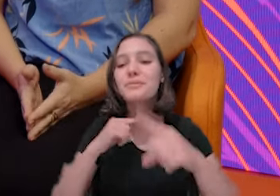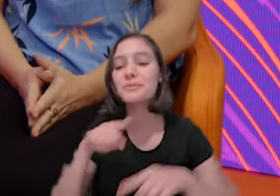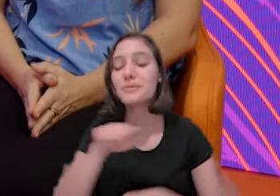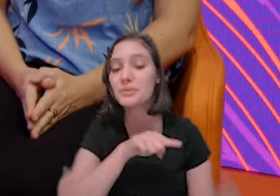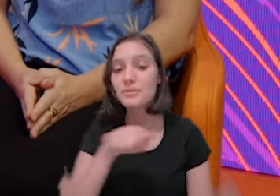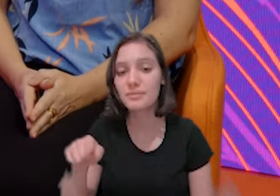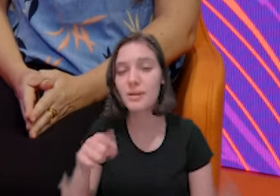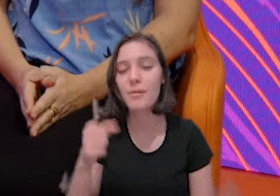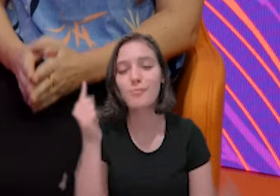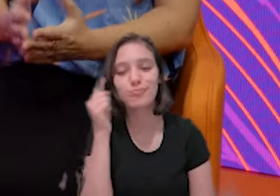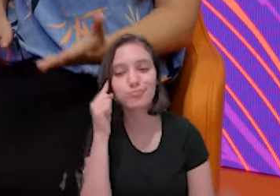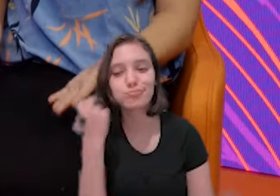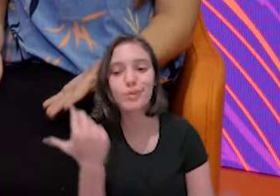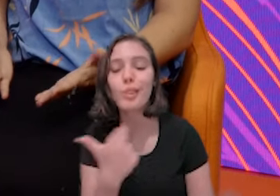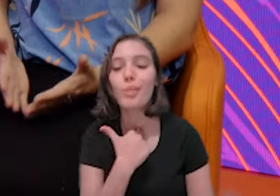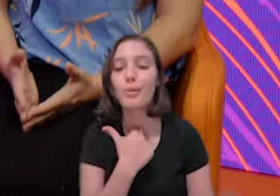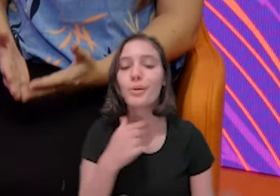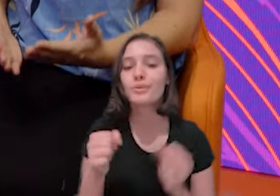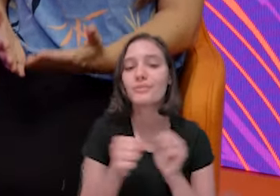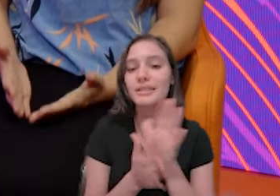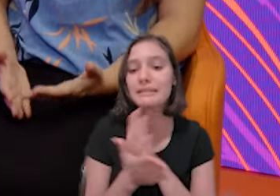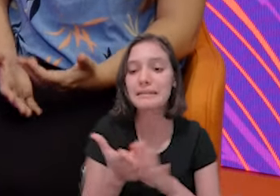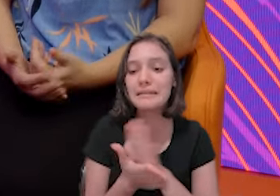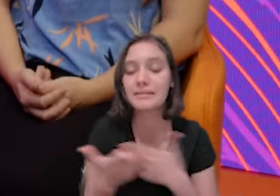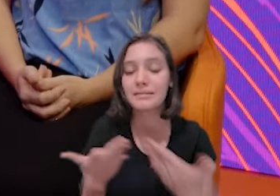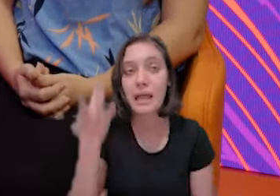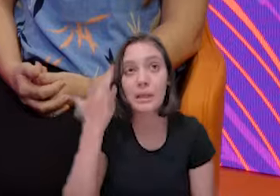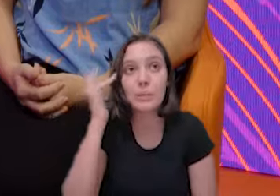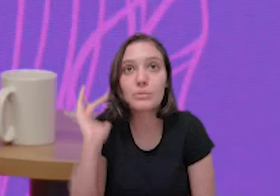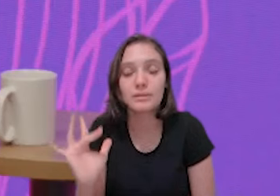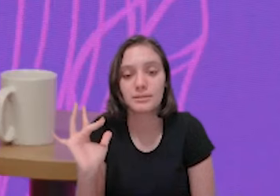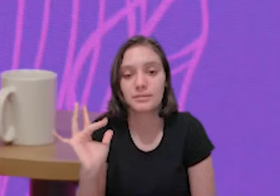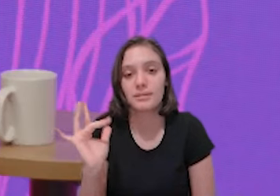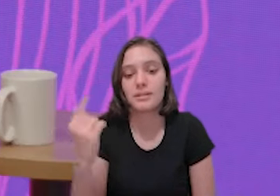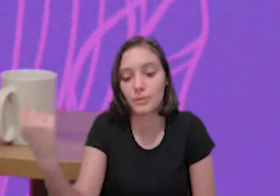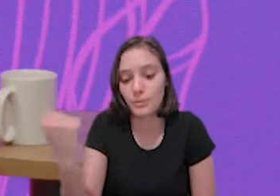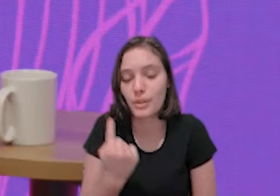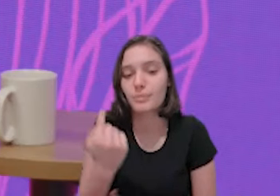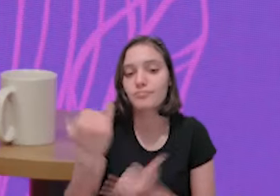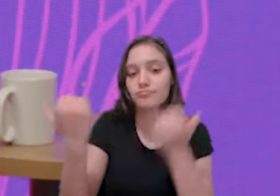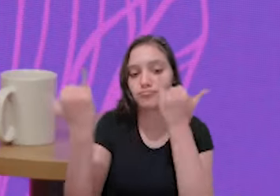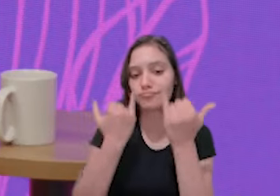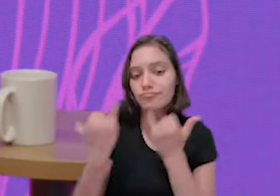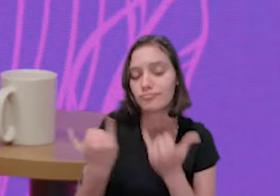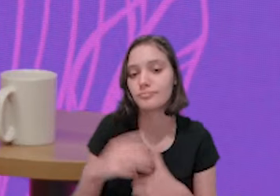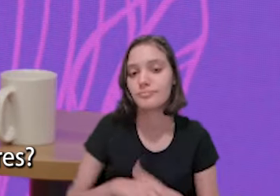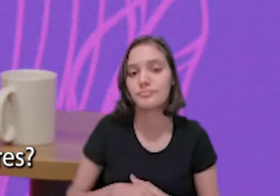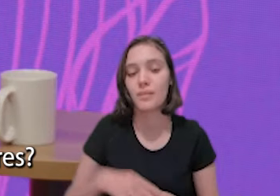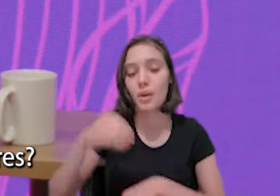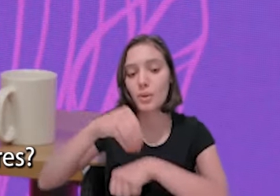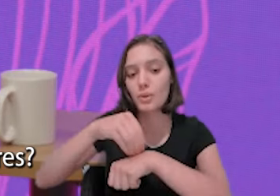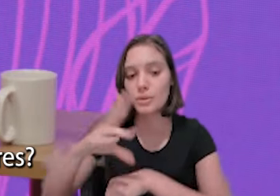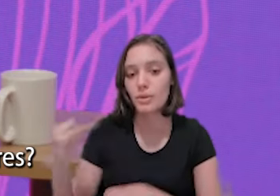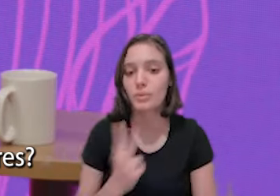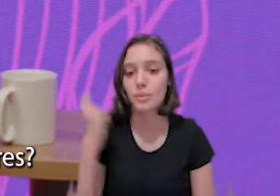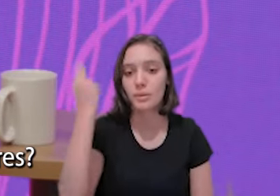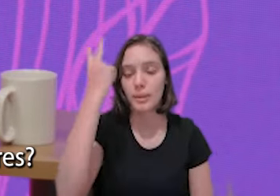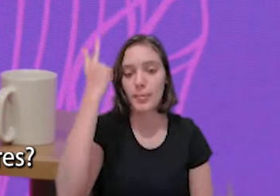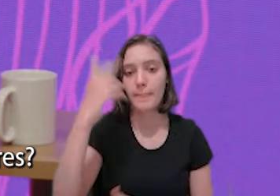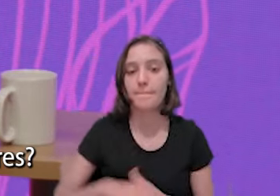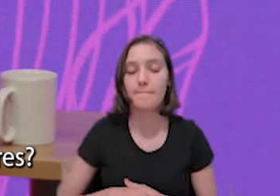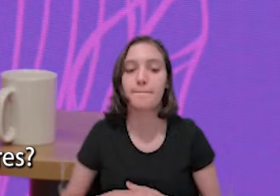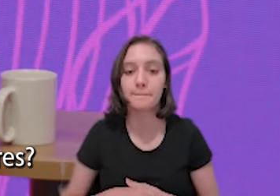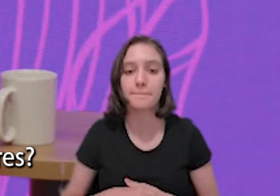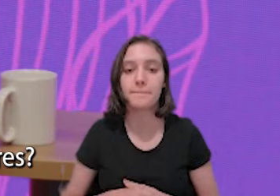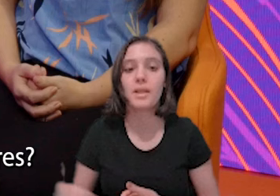venha buscar informação. Então, a dica mais valiosa é venha buscar informação. Venha ficar com a gente, Venha ficar com a gente. E você, Janete, que mensagem você